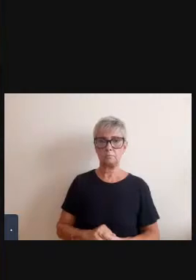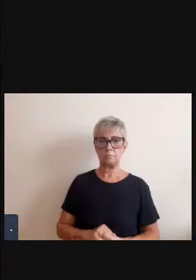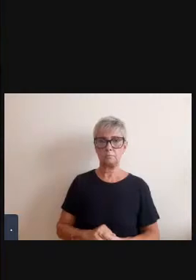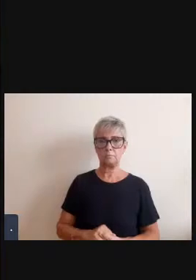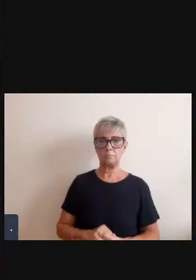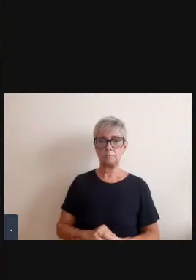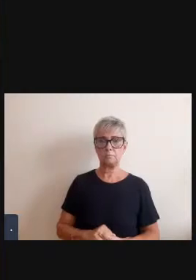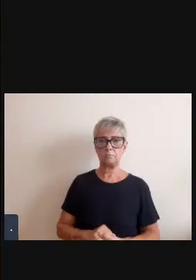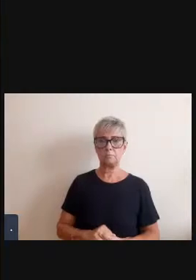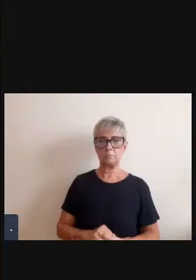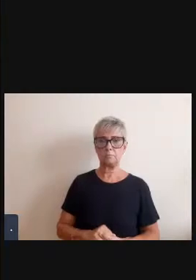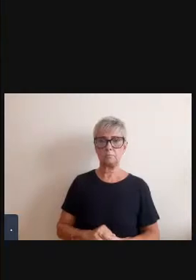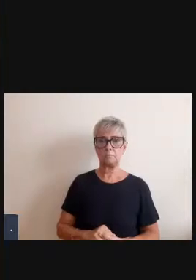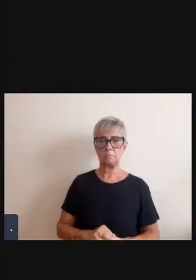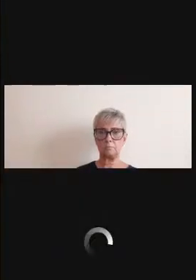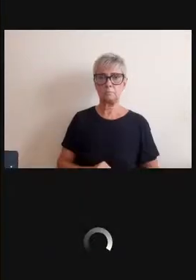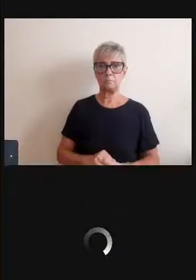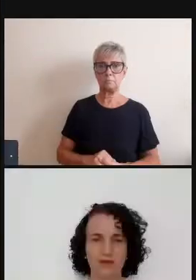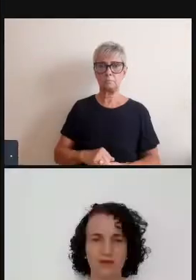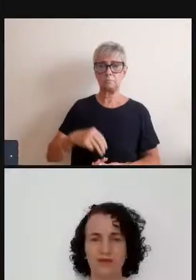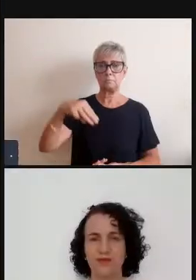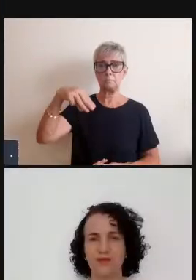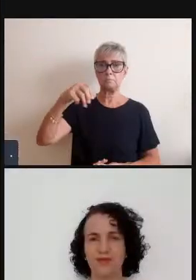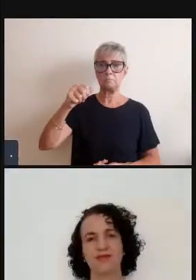Maria Clara Rocha